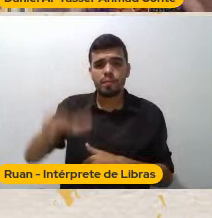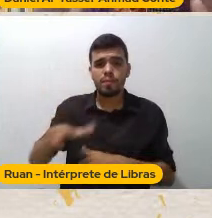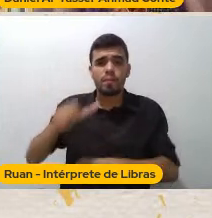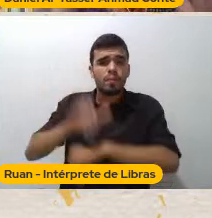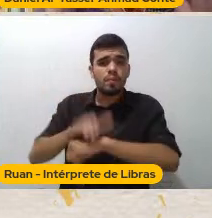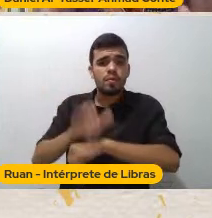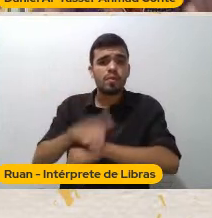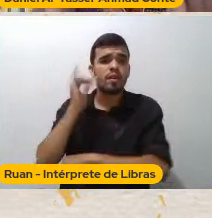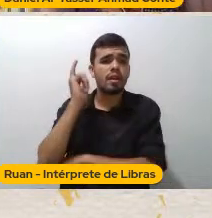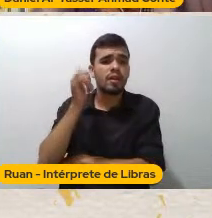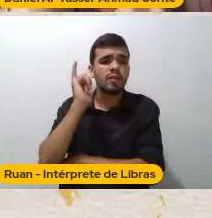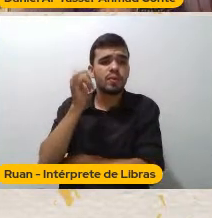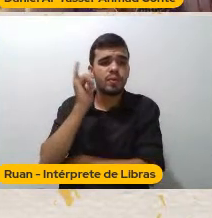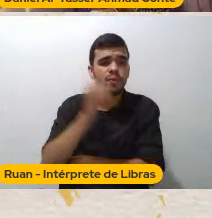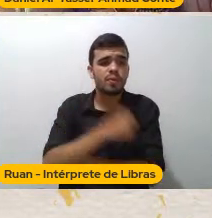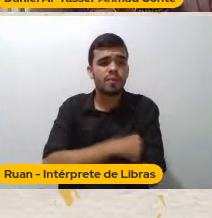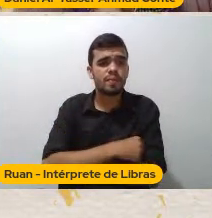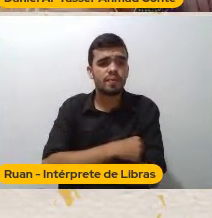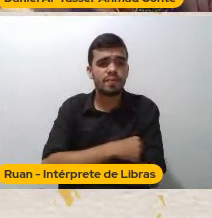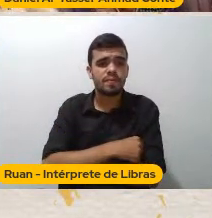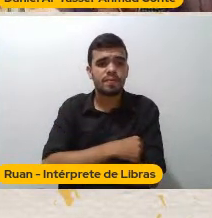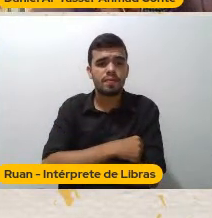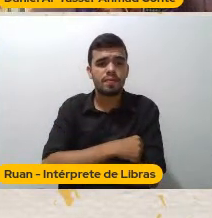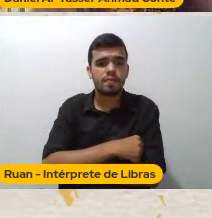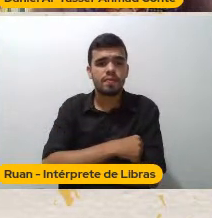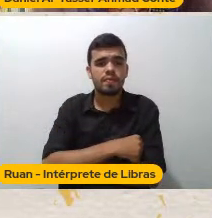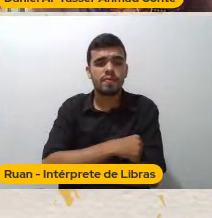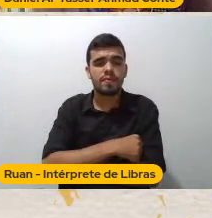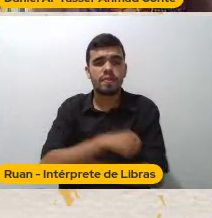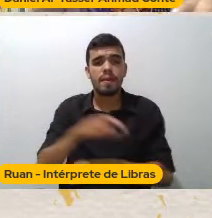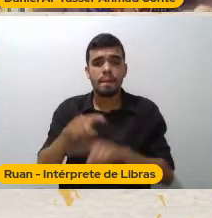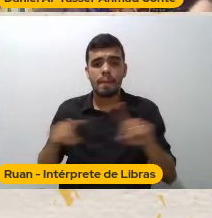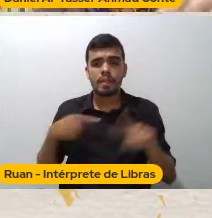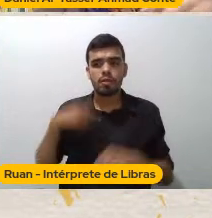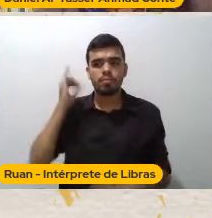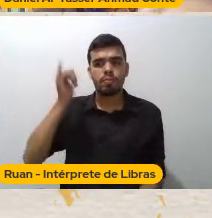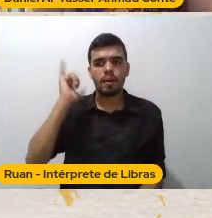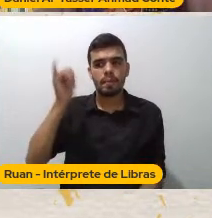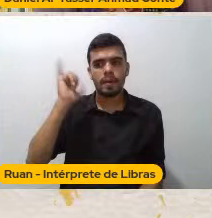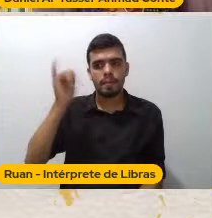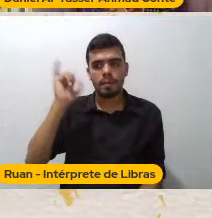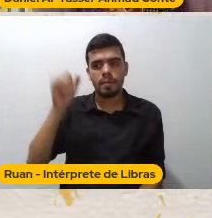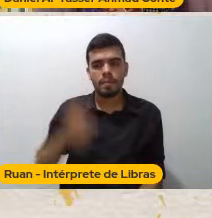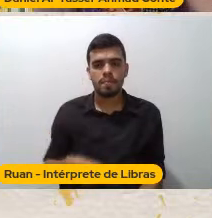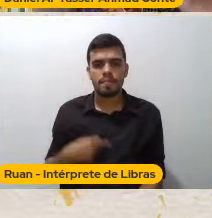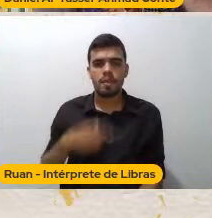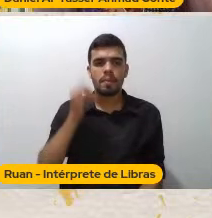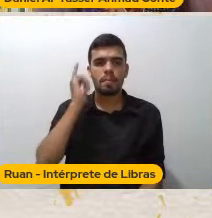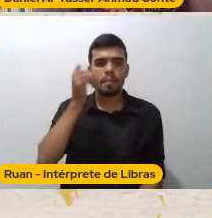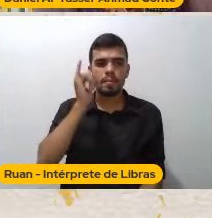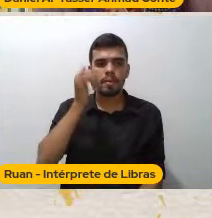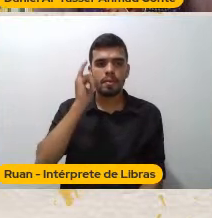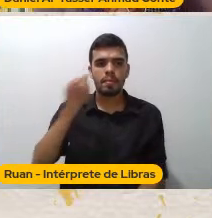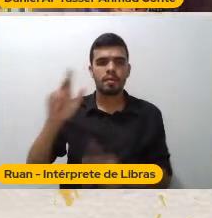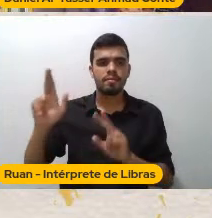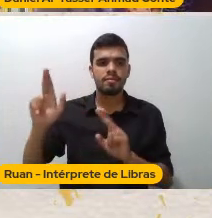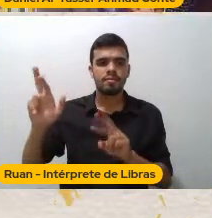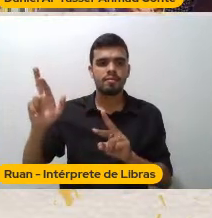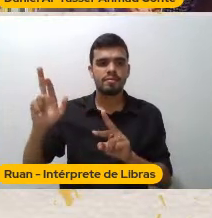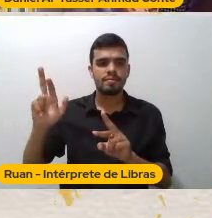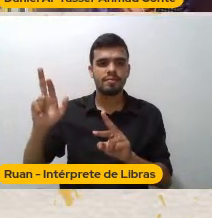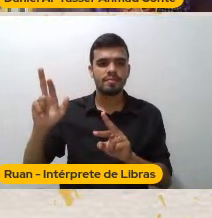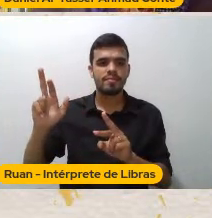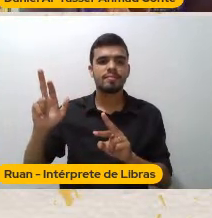nossa liberdade Está em desdizer O narrado Ou seja Desdizer Essa discursividade Tanto